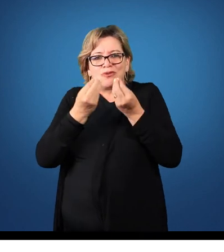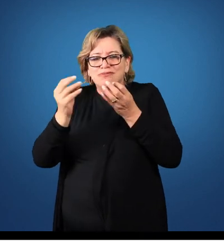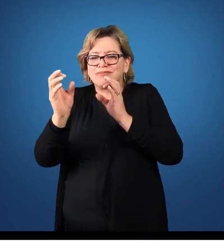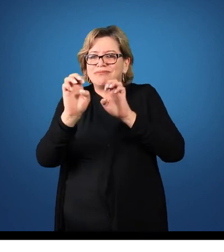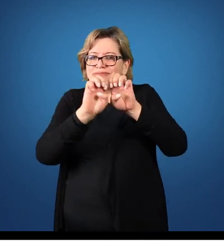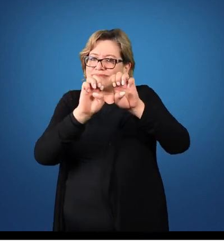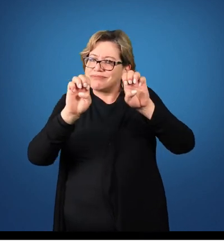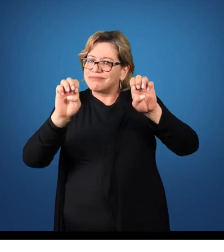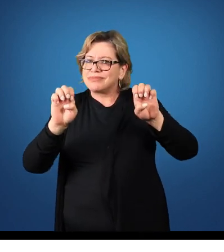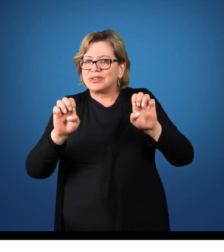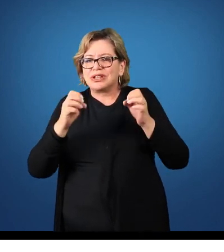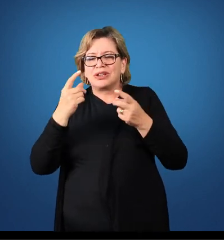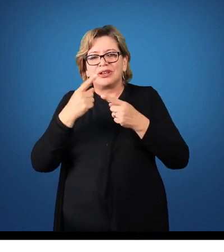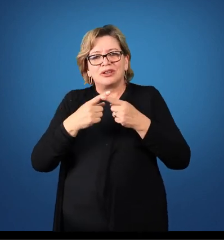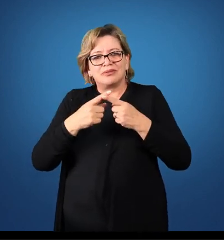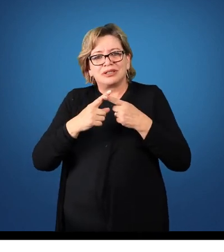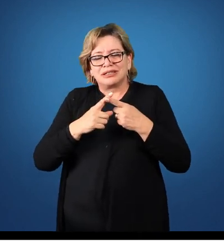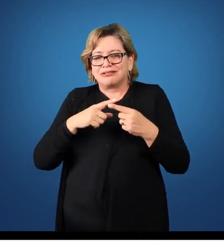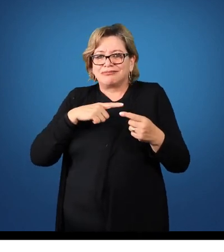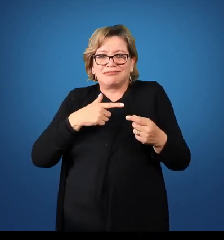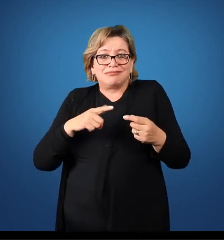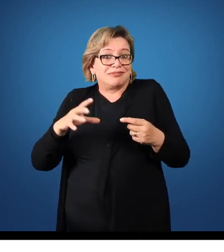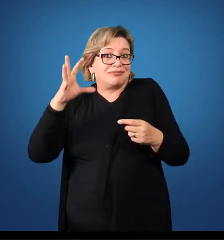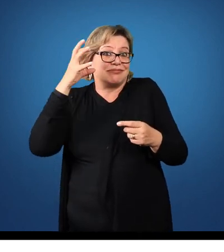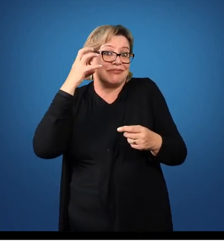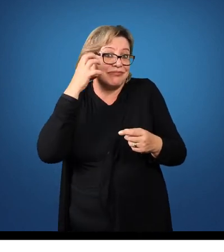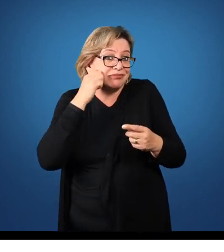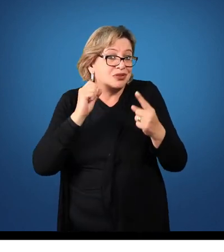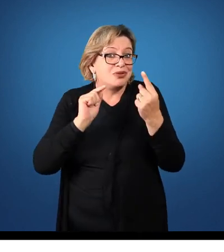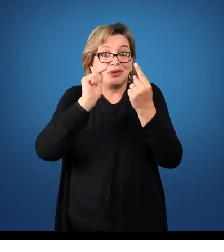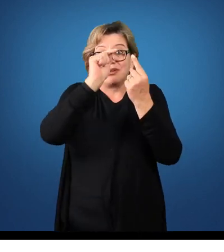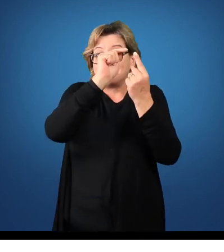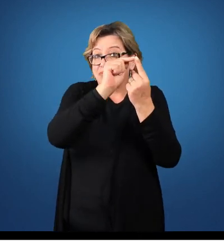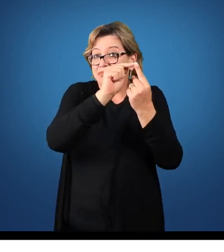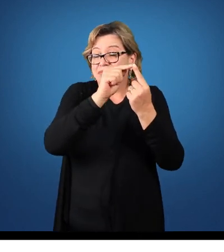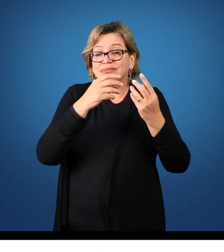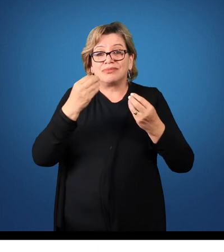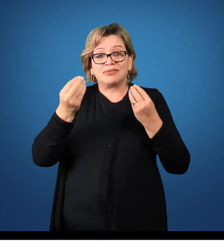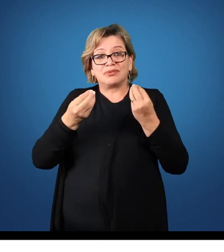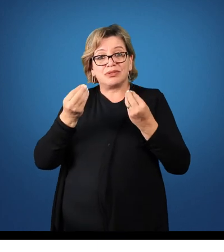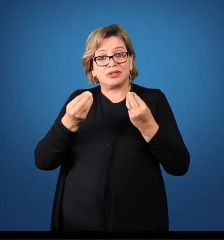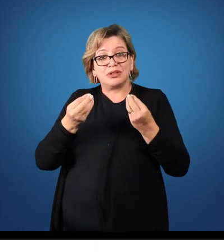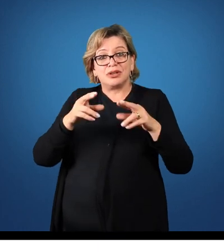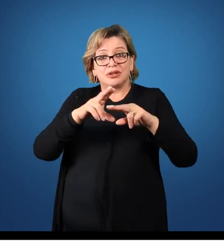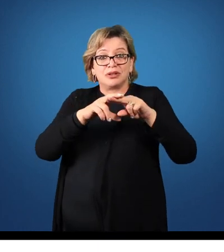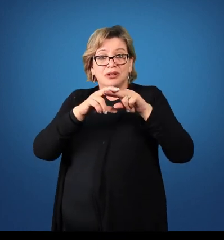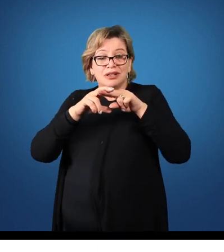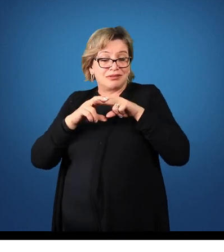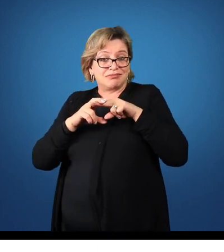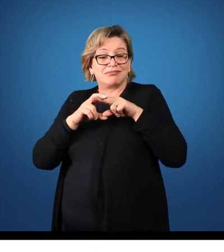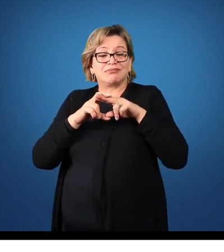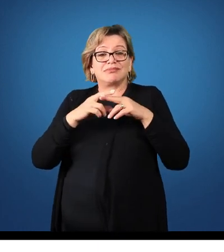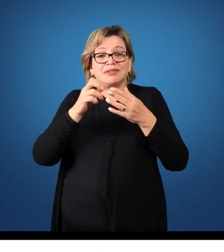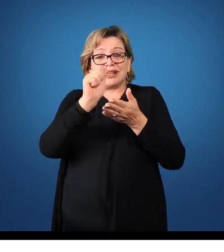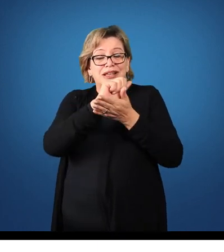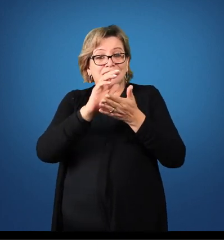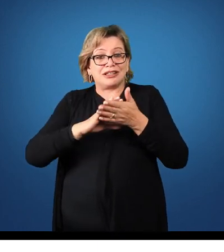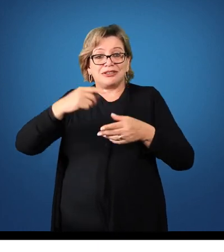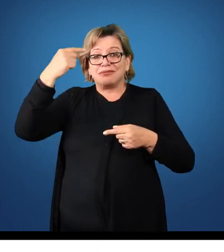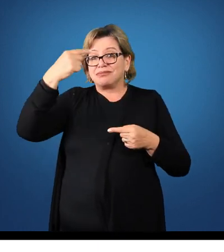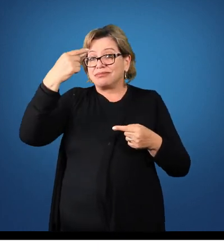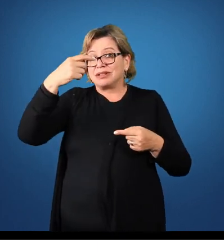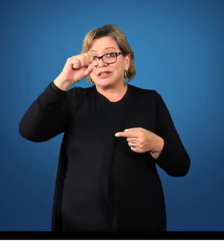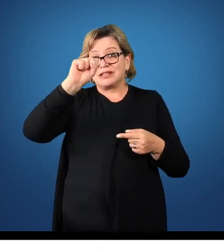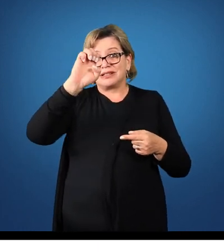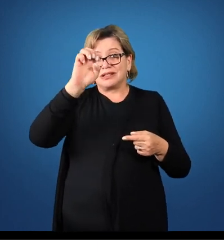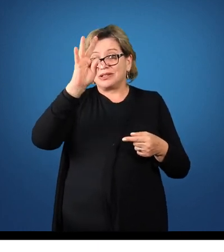estruturar, visto que elas não têm uma finalidade lucrativa. O fim da atividade do primeiro setor